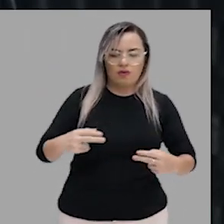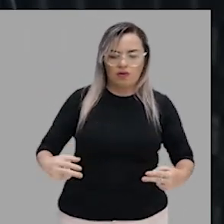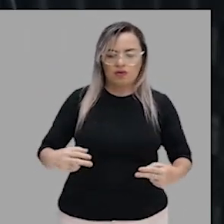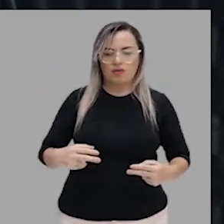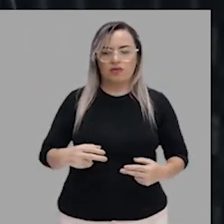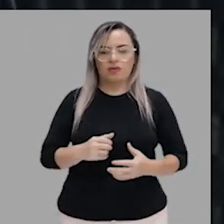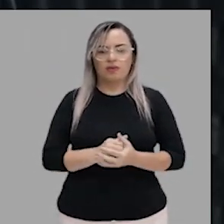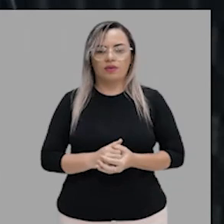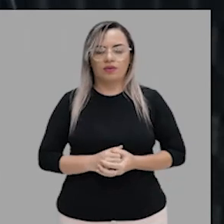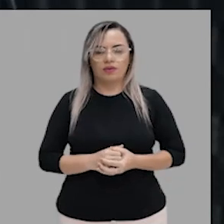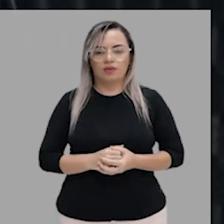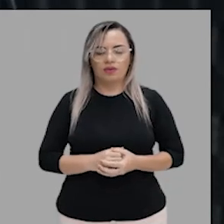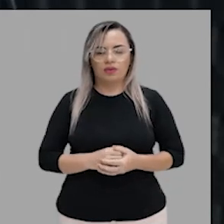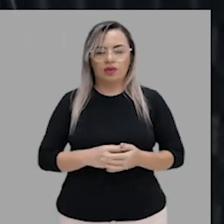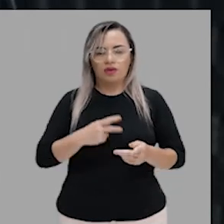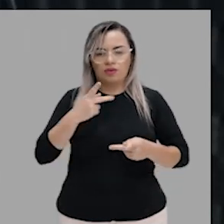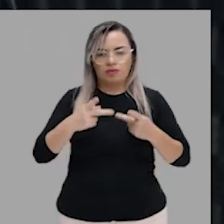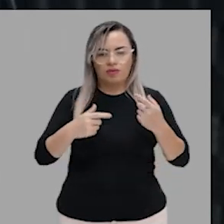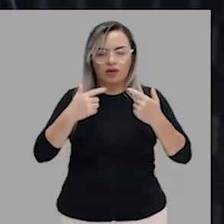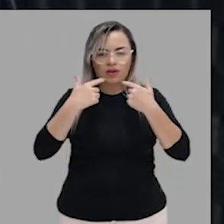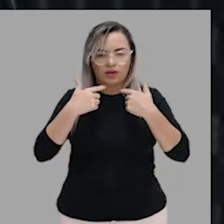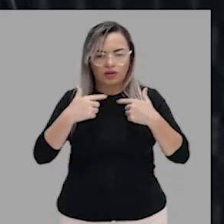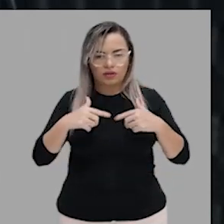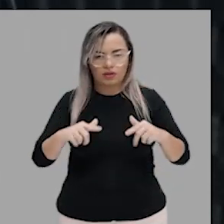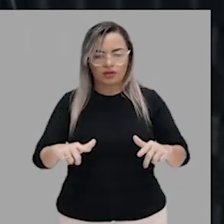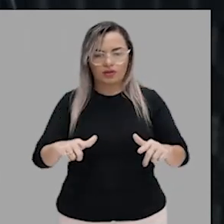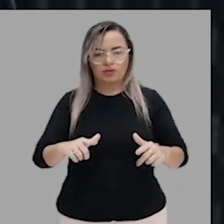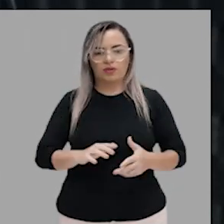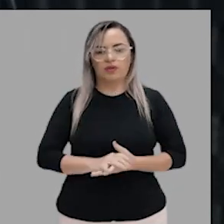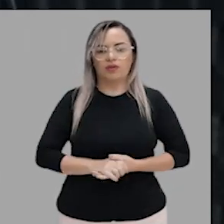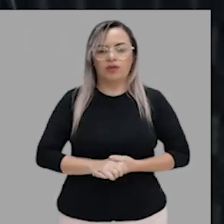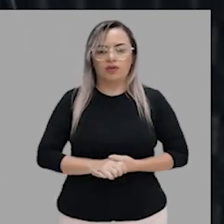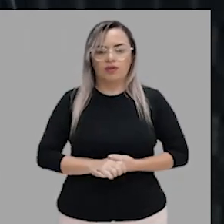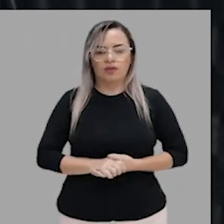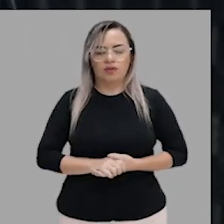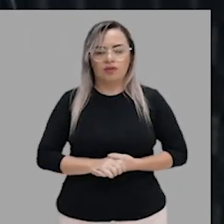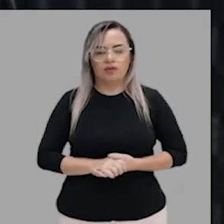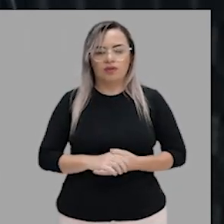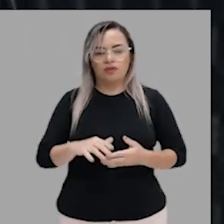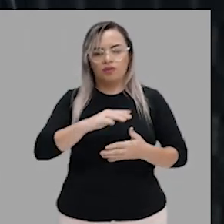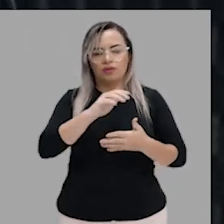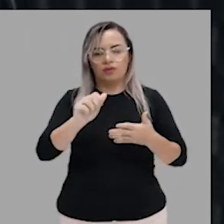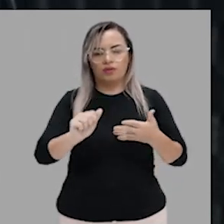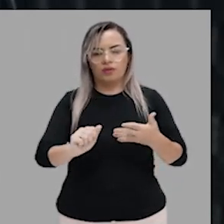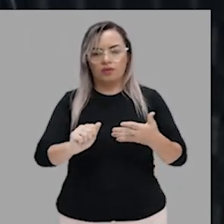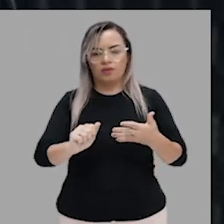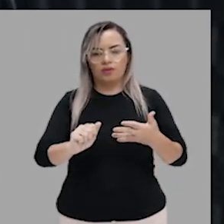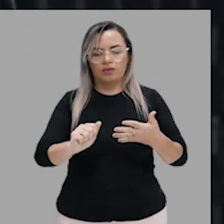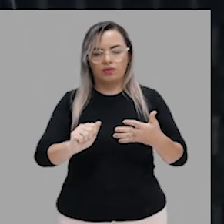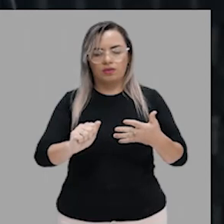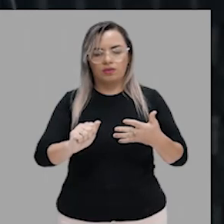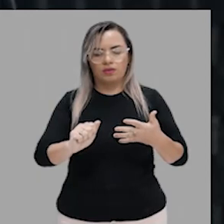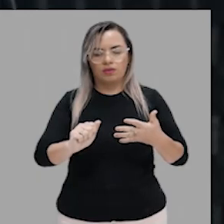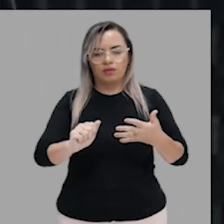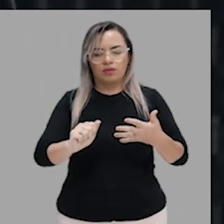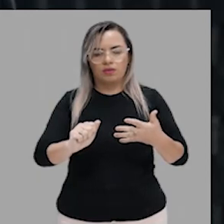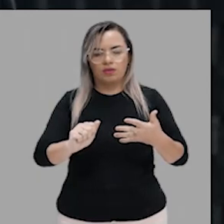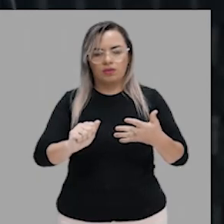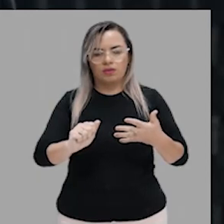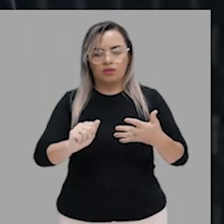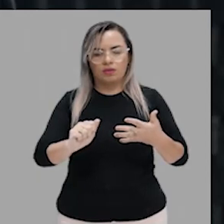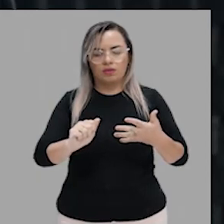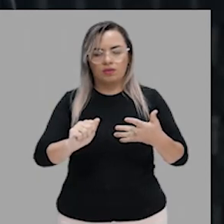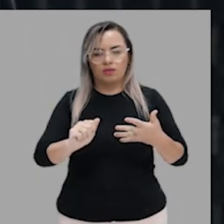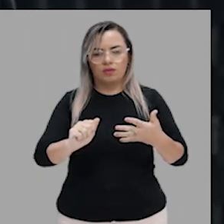significado. Preferimos pagar juros a ficar sem produto? Preferimos pagar juros do que ficar sem produto? Então, do jeito que a primeira,